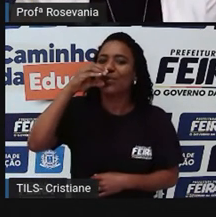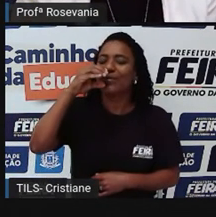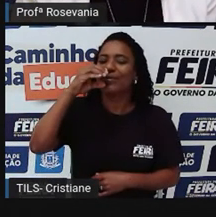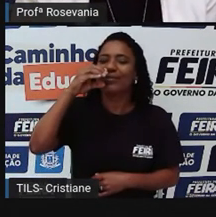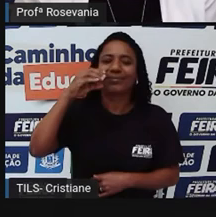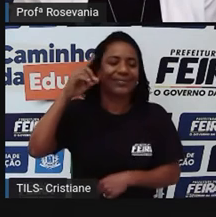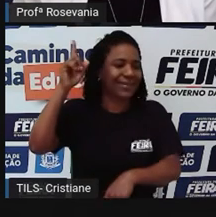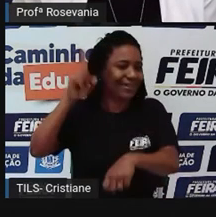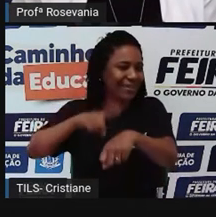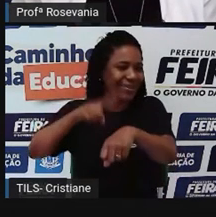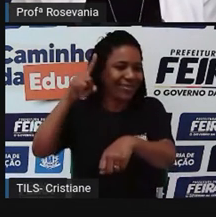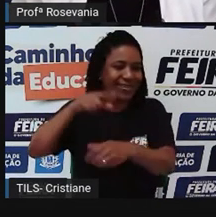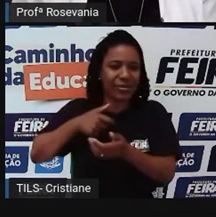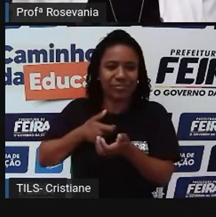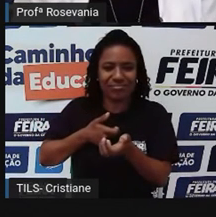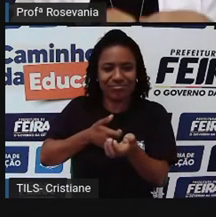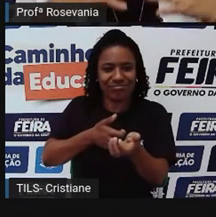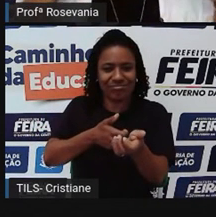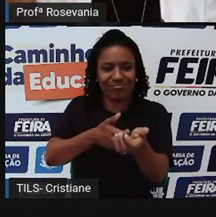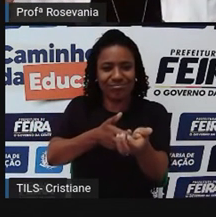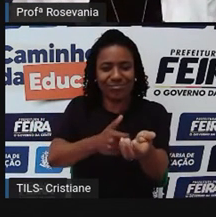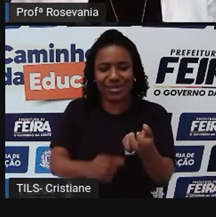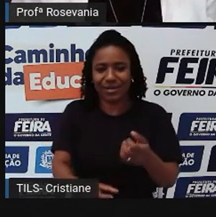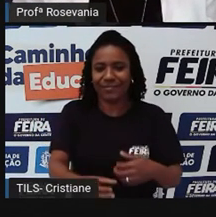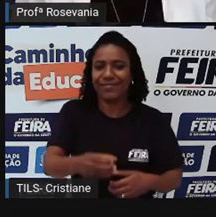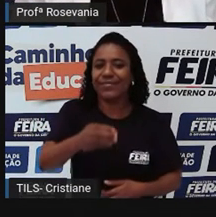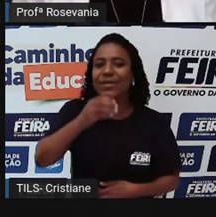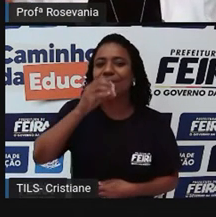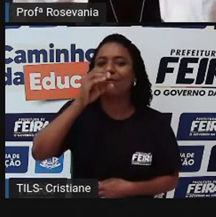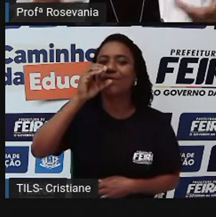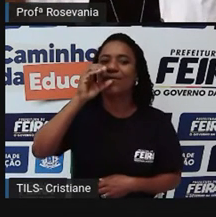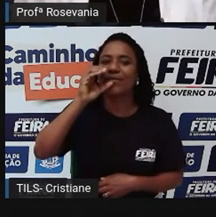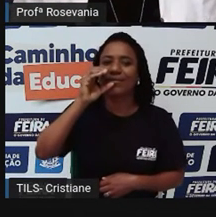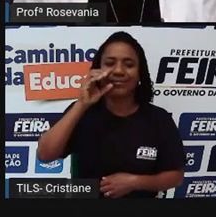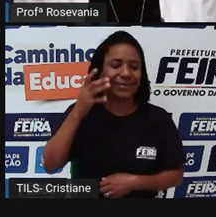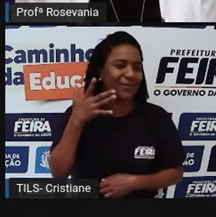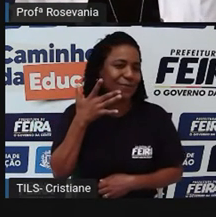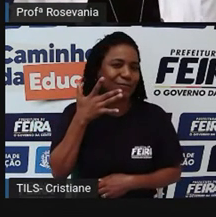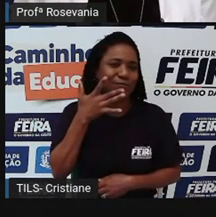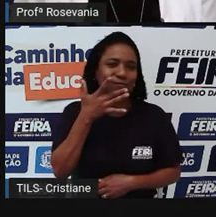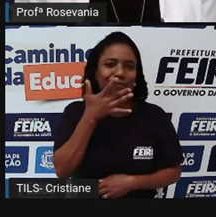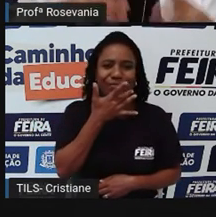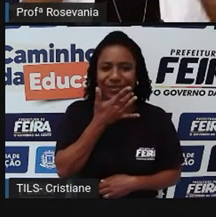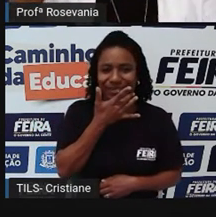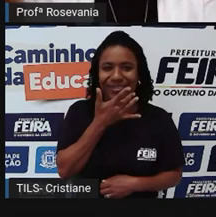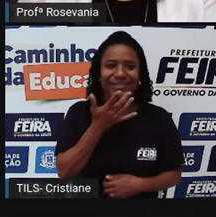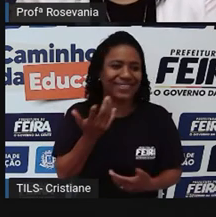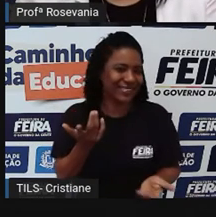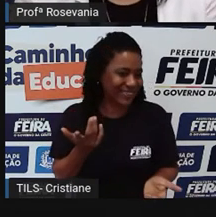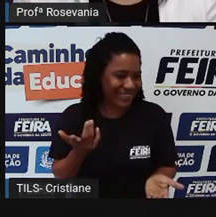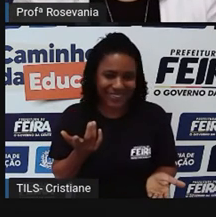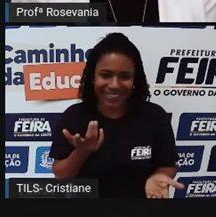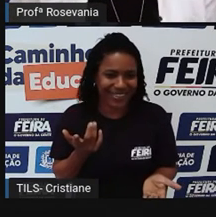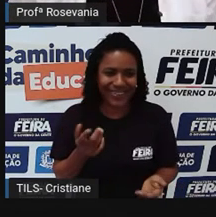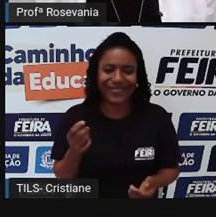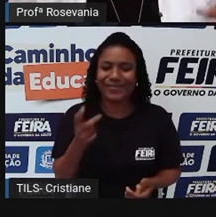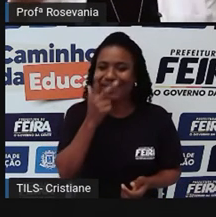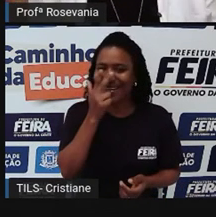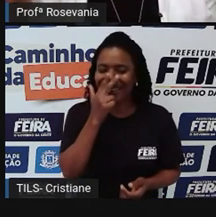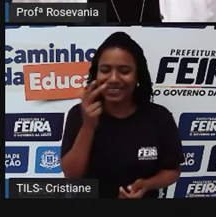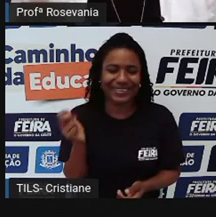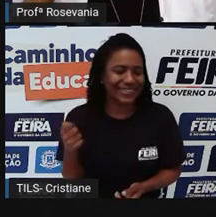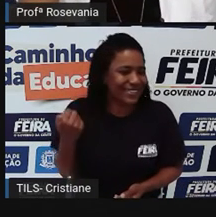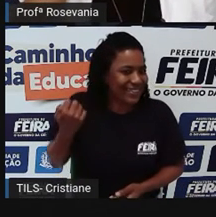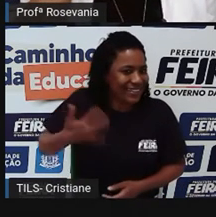feitinho na hora, é isso, é quase aquela história do cartão de crédito, não tem preço, gente, então